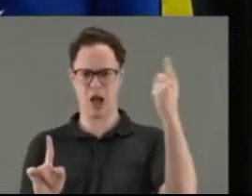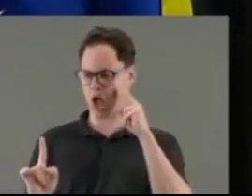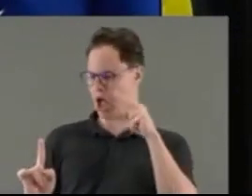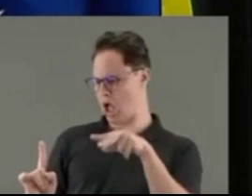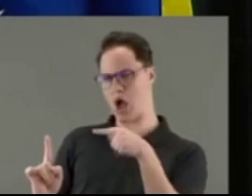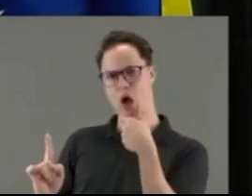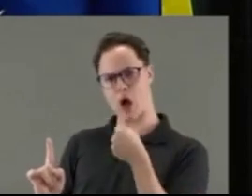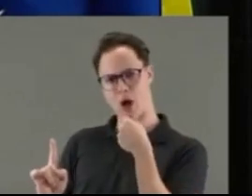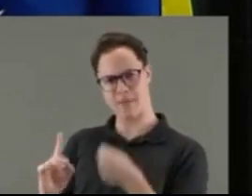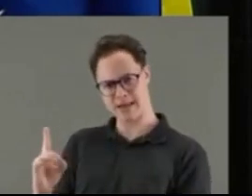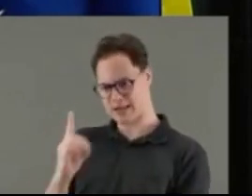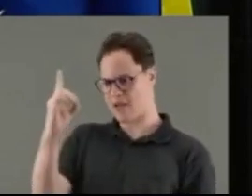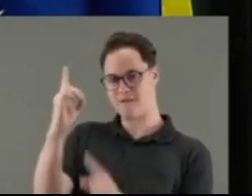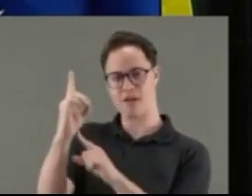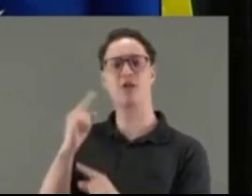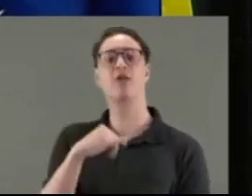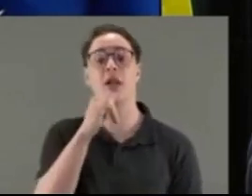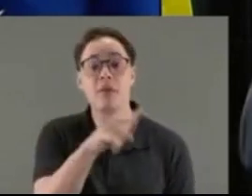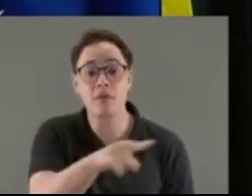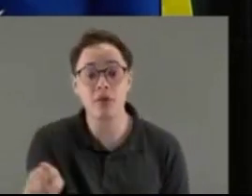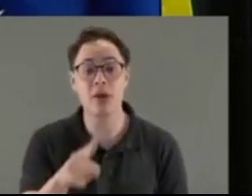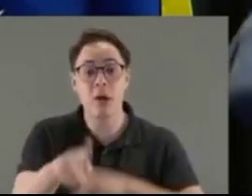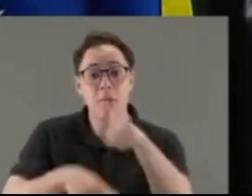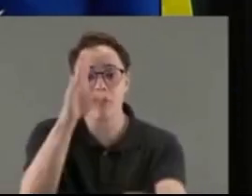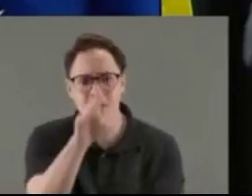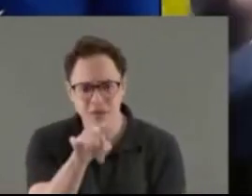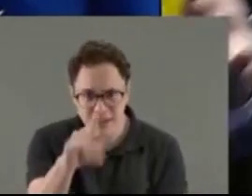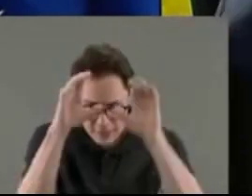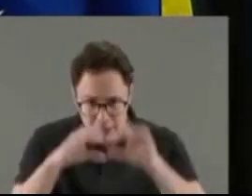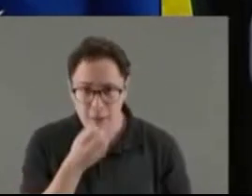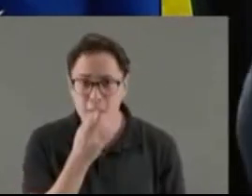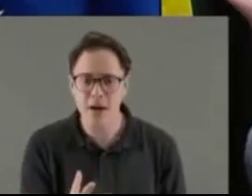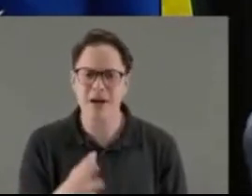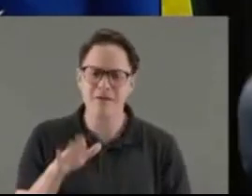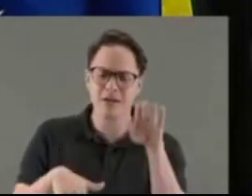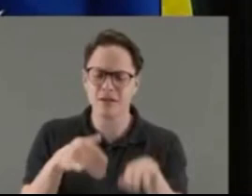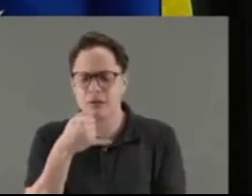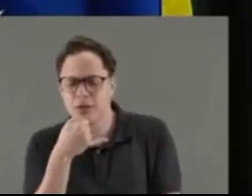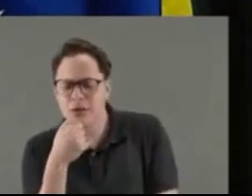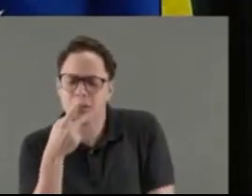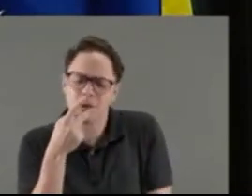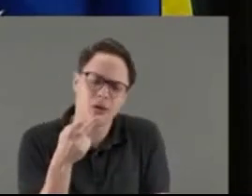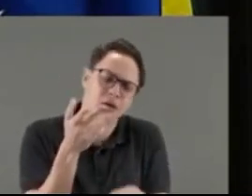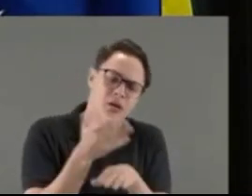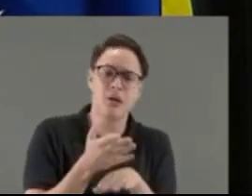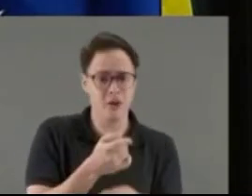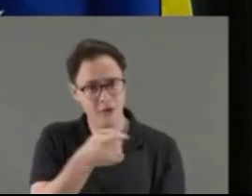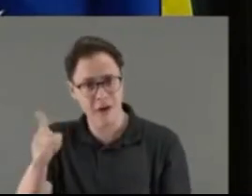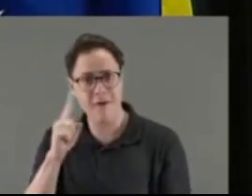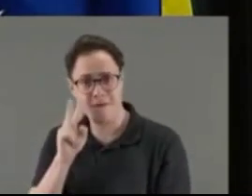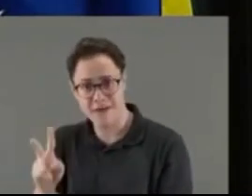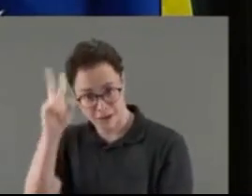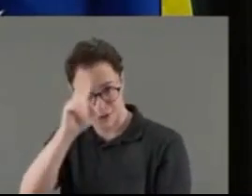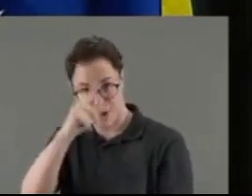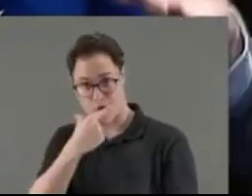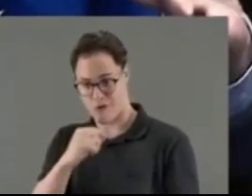principalmente para você brasileiro, cidadão do bem, que está cabisbaixo, faz, ah, não vai dar, gente. Vai estudar a história de Davi e Golias, Davi